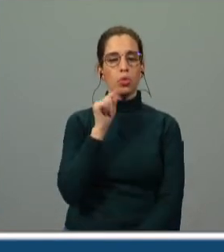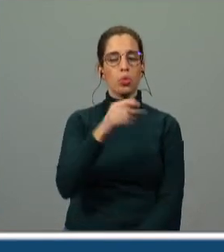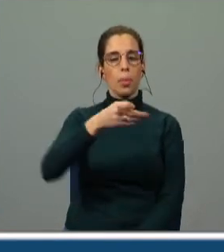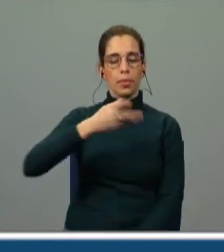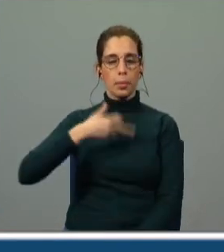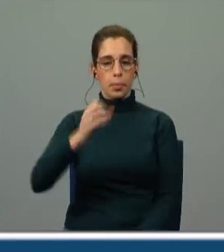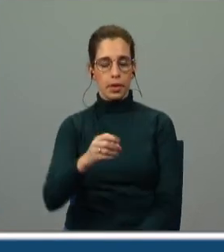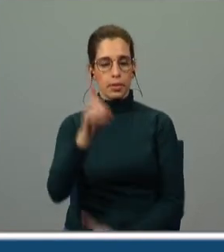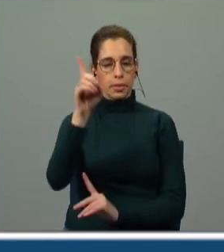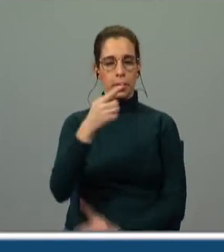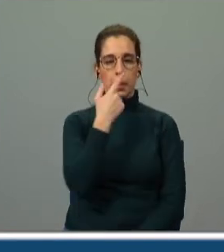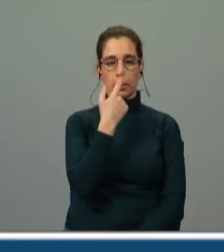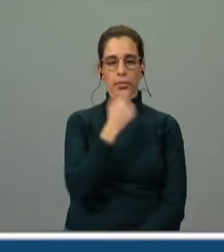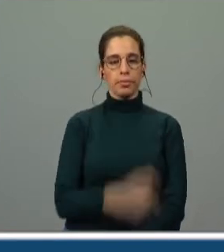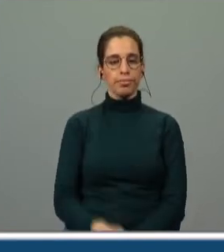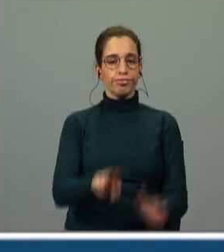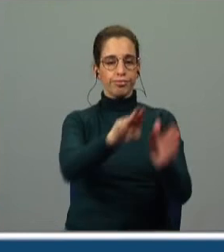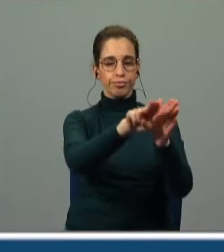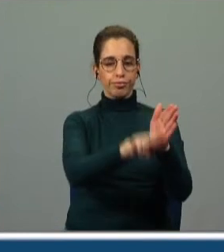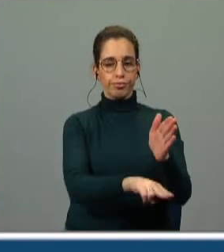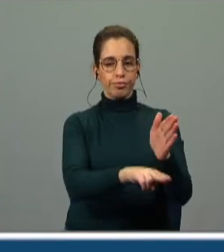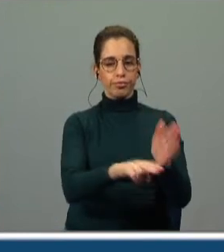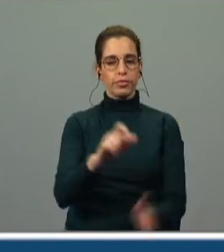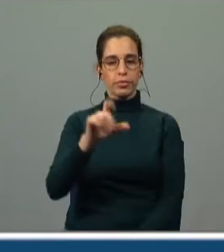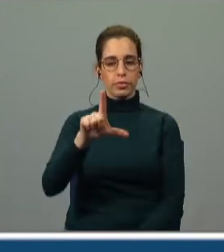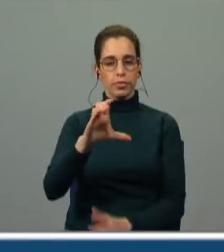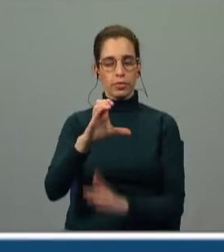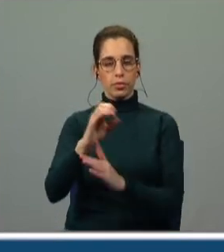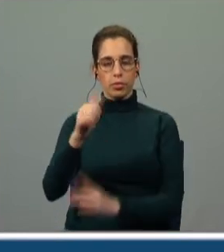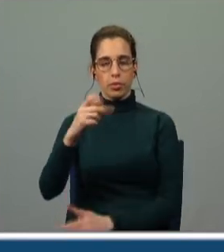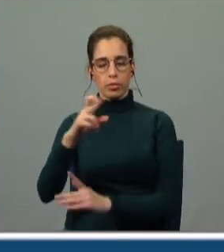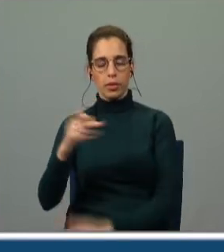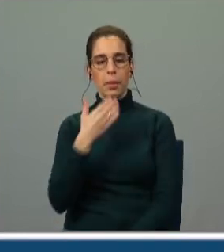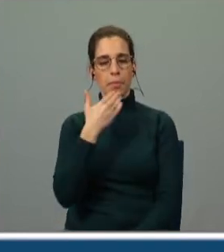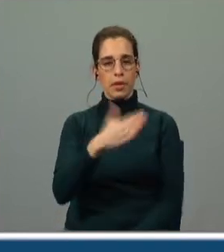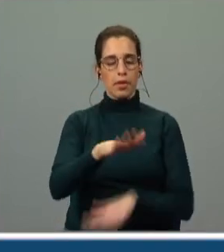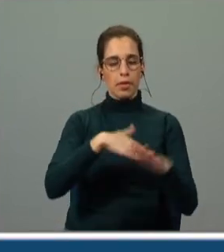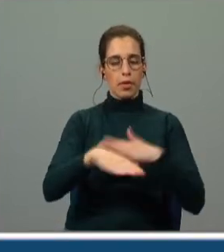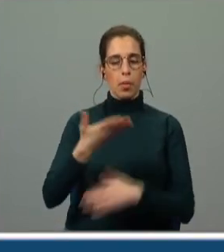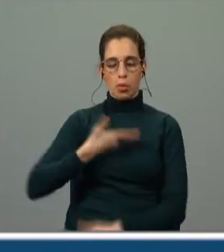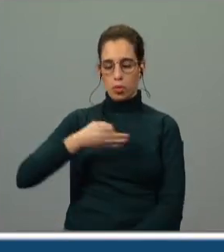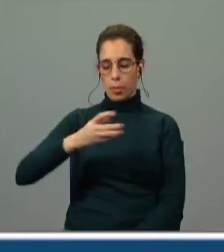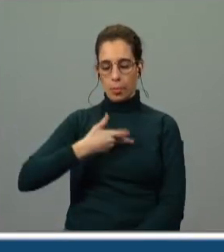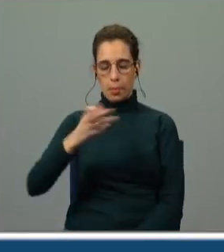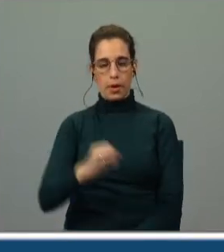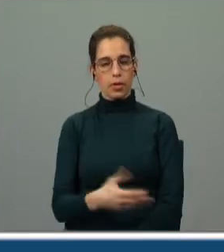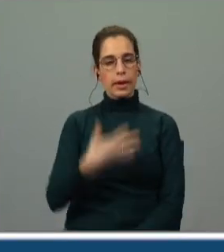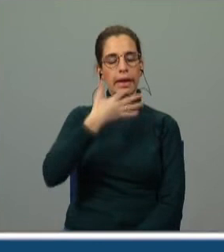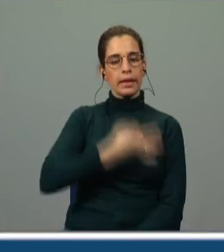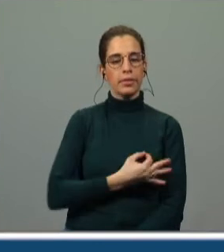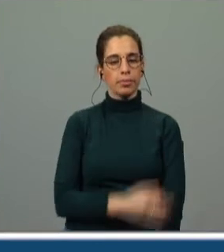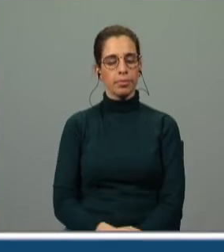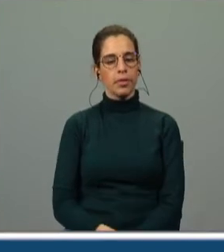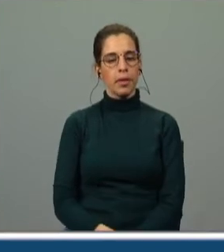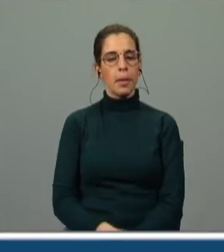e temos aqui o túmulo de Inês em Alcobaça mandado fazer por Dom Pedro que acreditava mandou